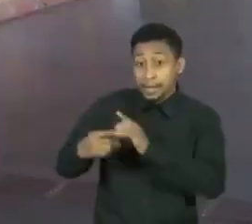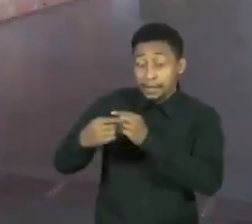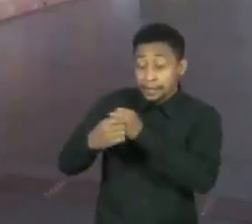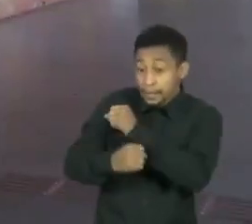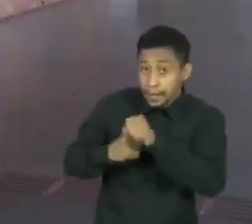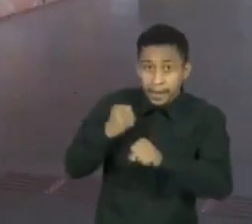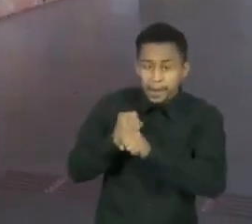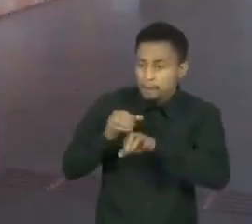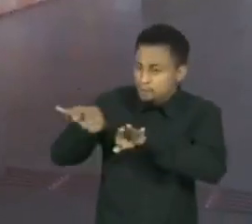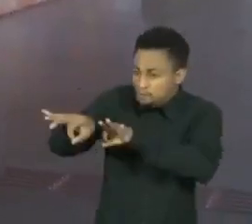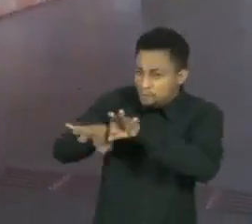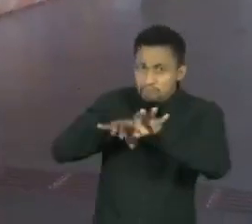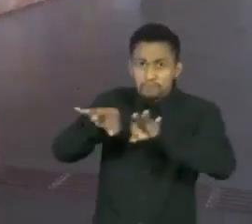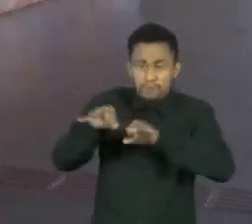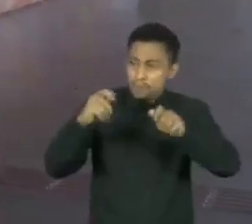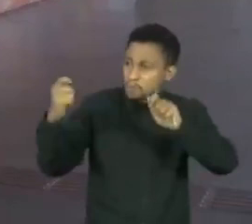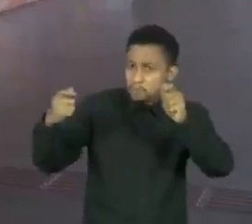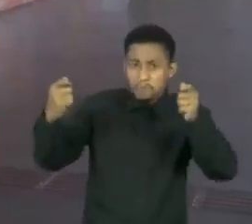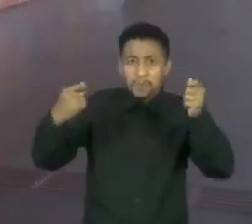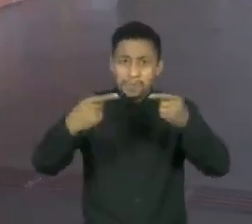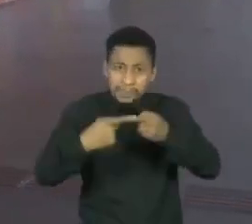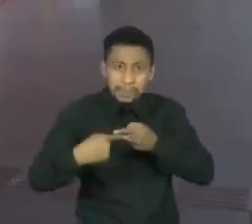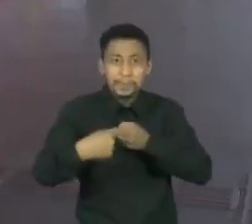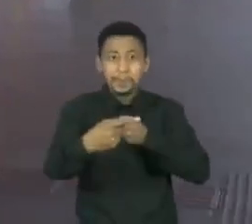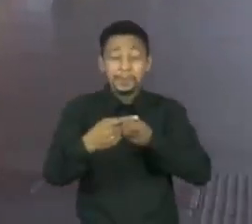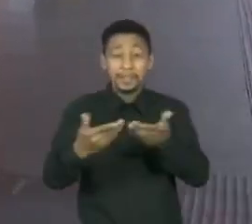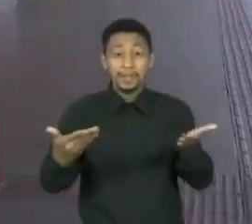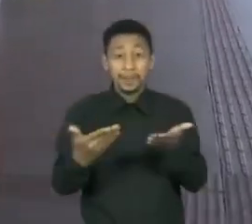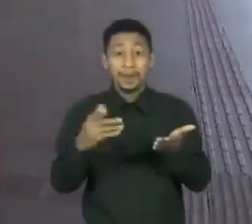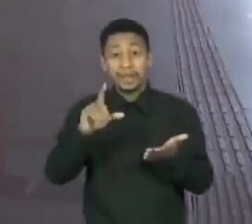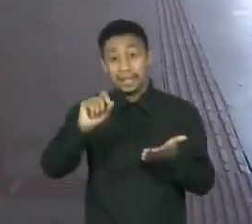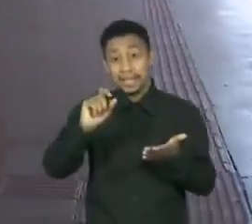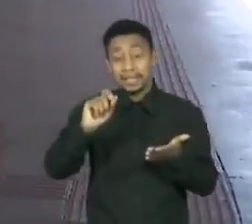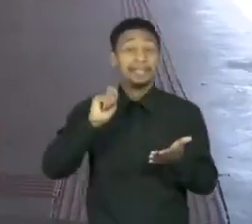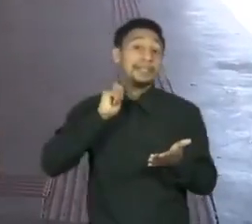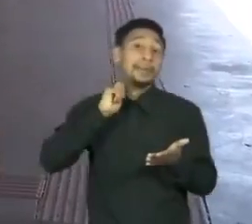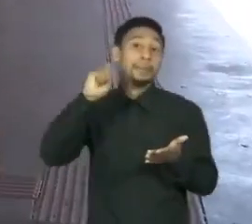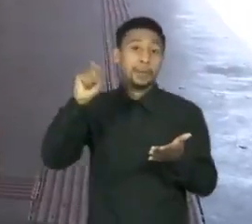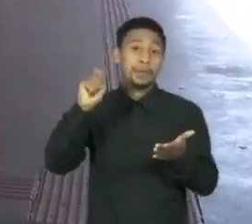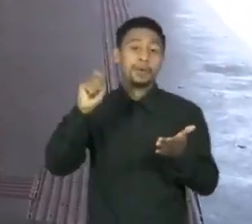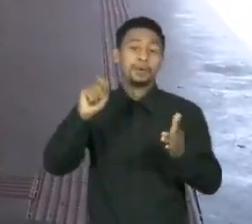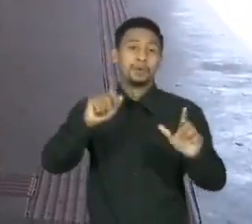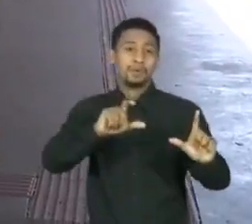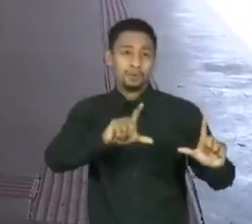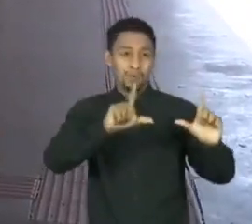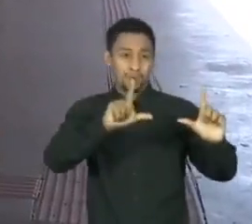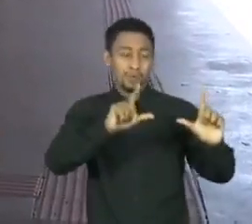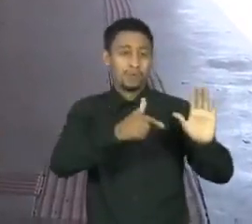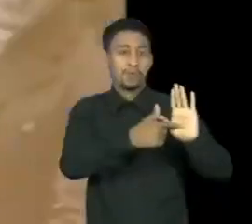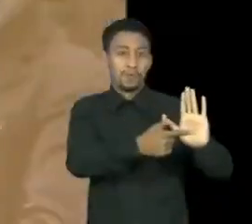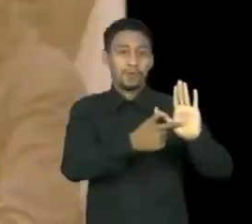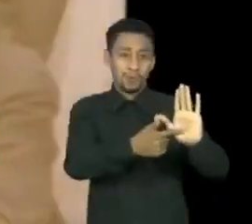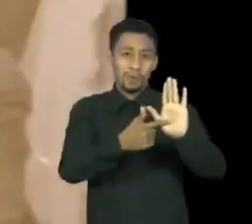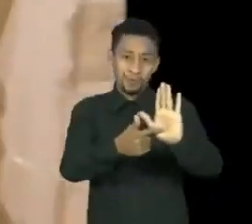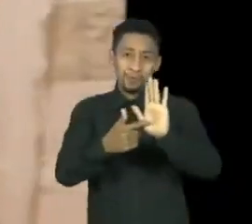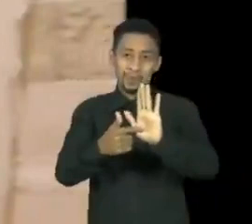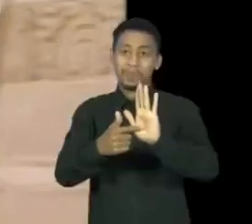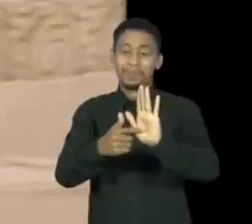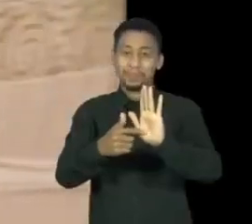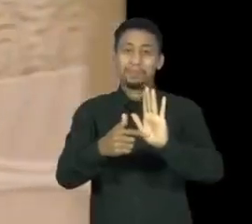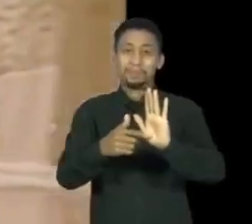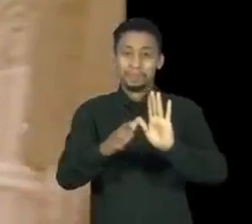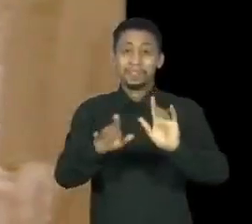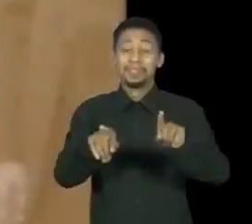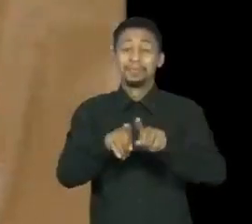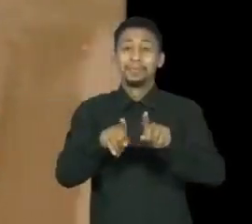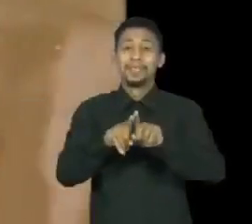sobre a semana. Inauguraremos agora, no dia 10 de abril, uma exposição chamada Desafios da Modernidade. No segundo semestre,